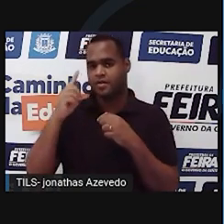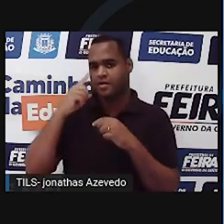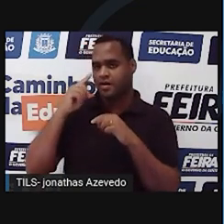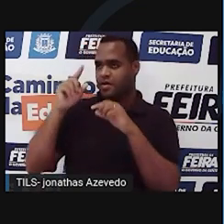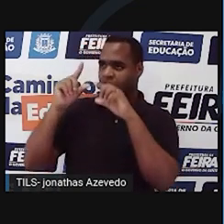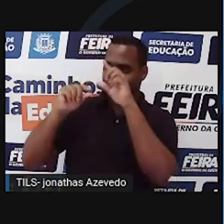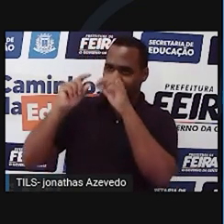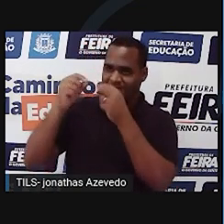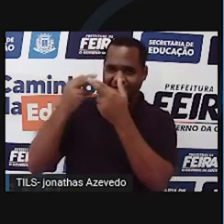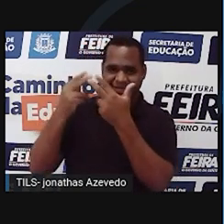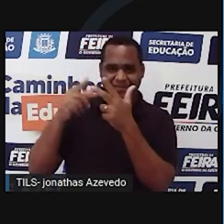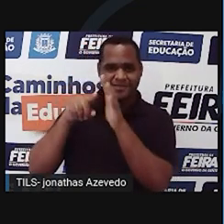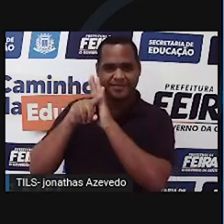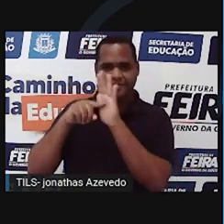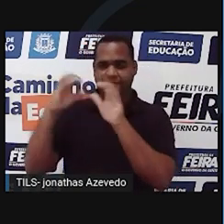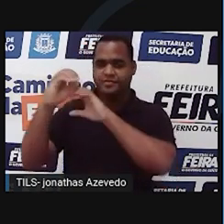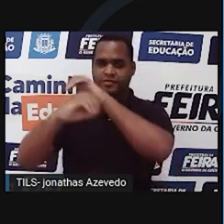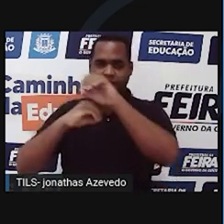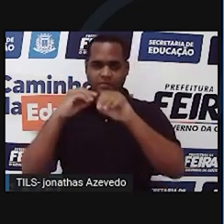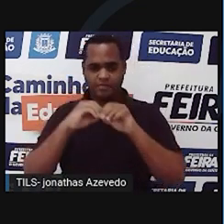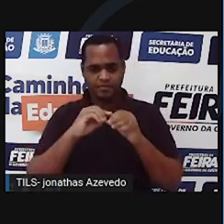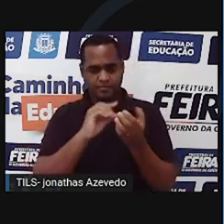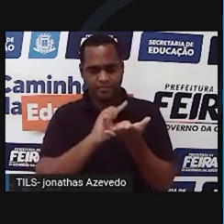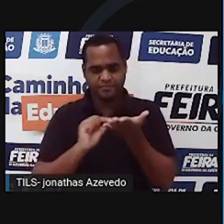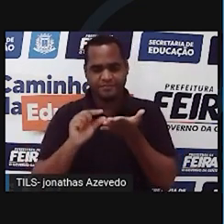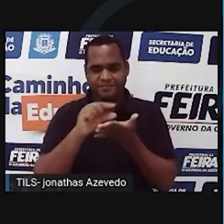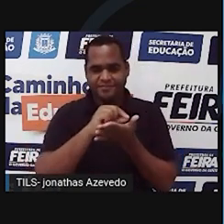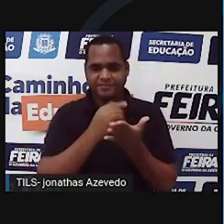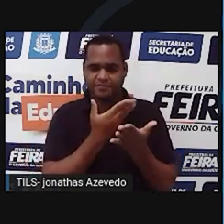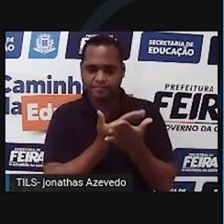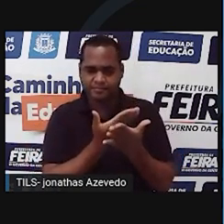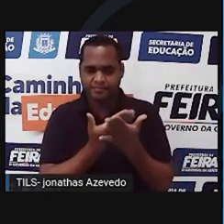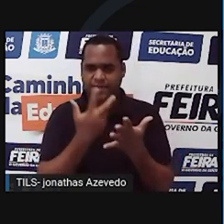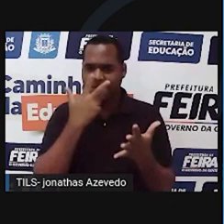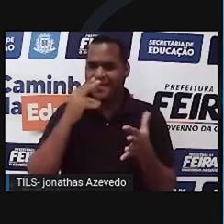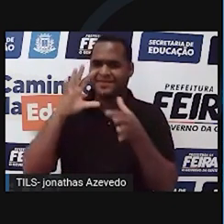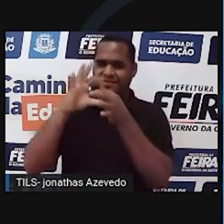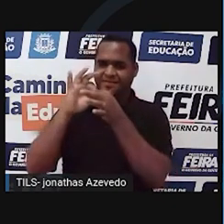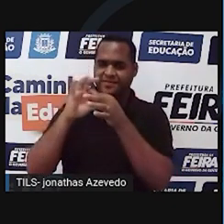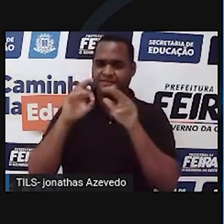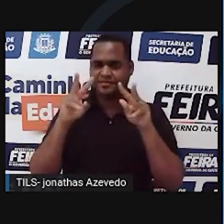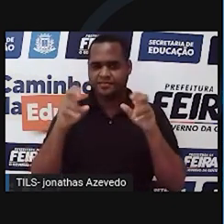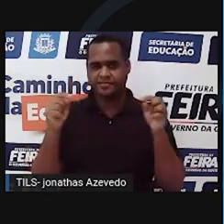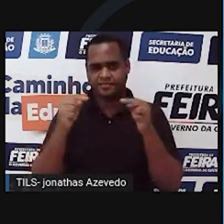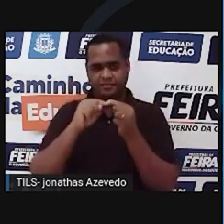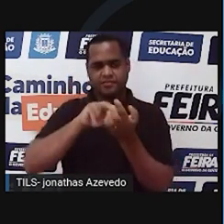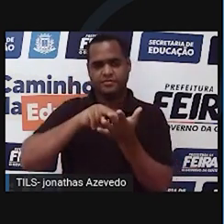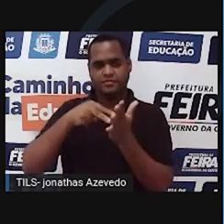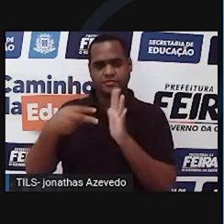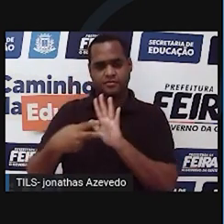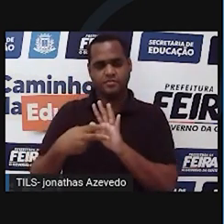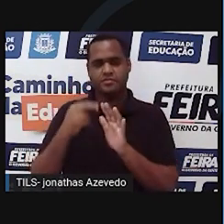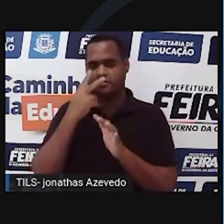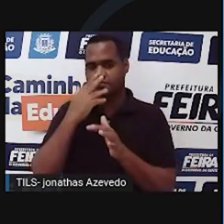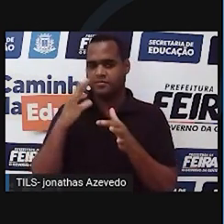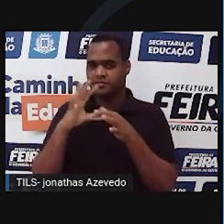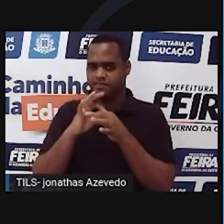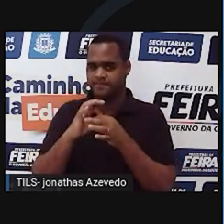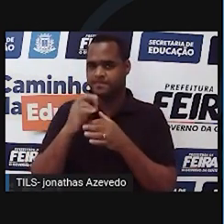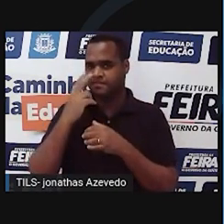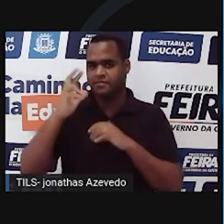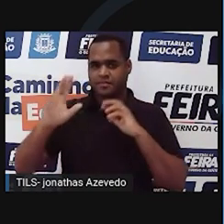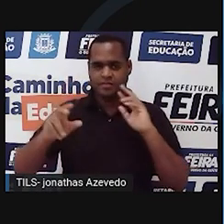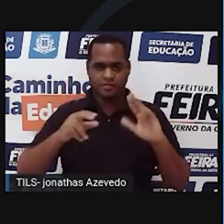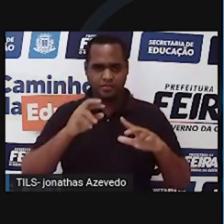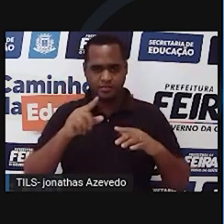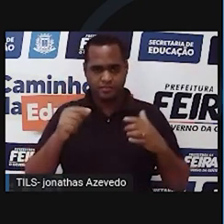astrologia. São termos etimologicamente muito próximos, mas que significam coisas completamente diferentes.